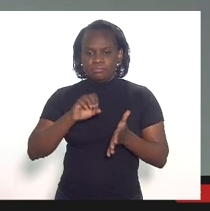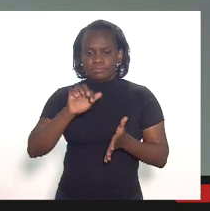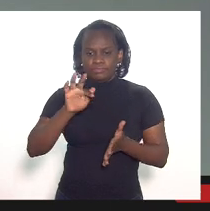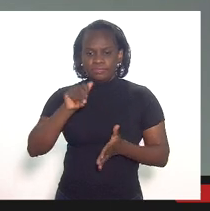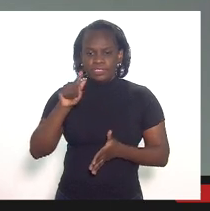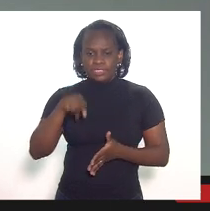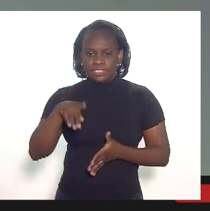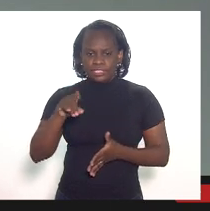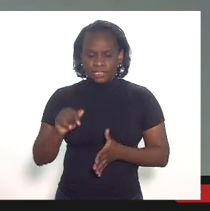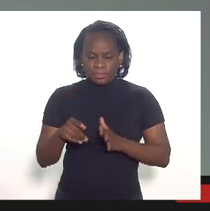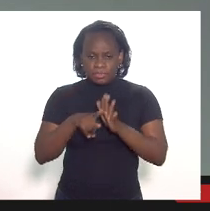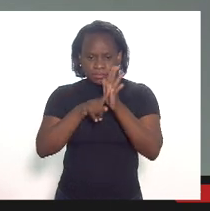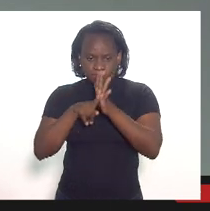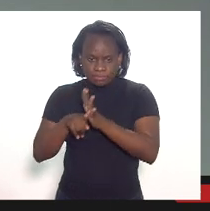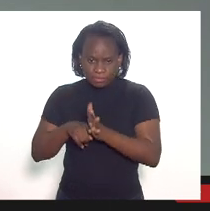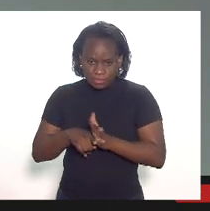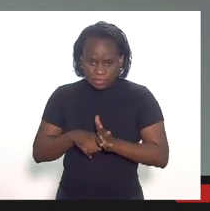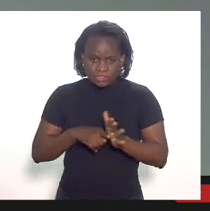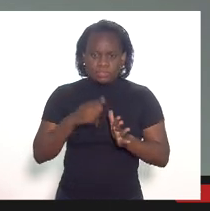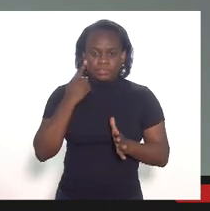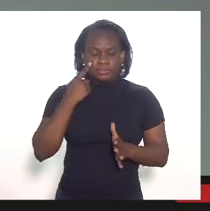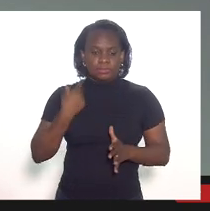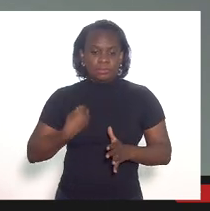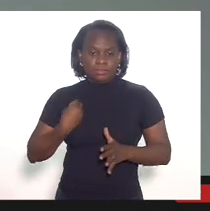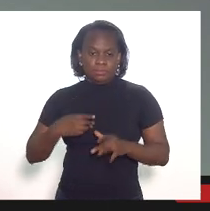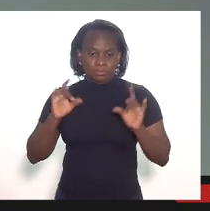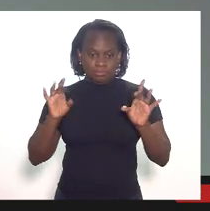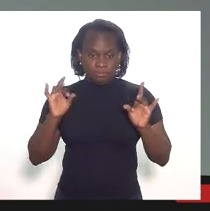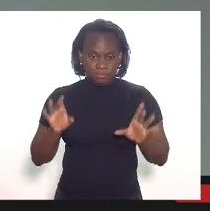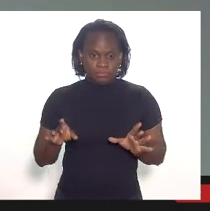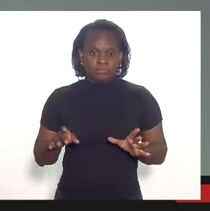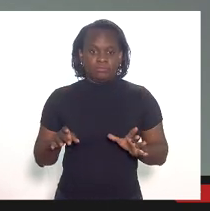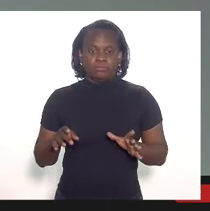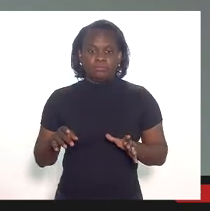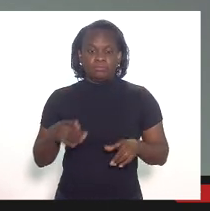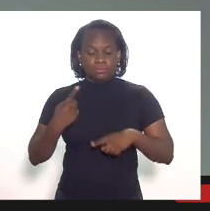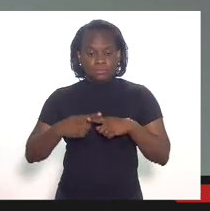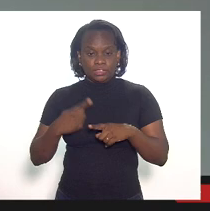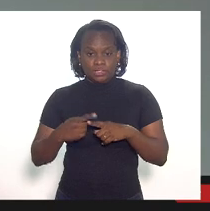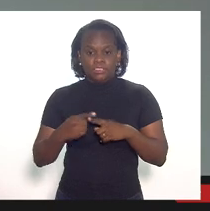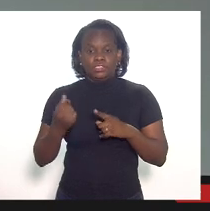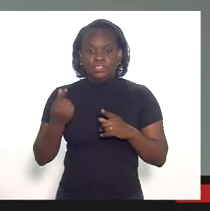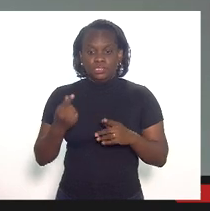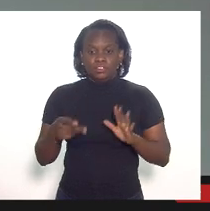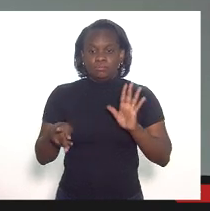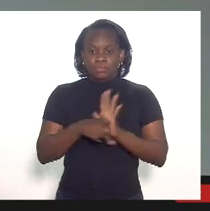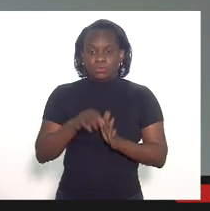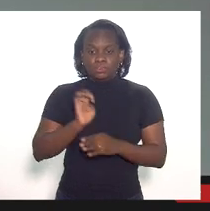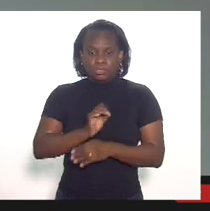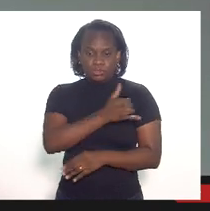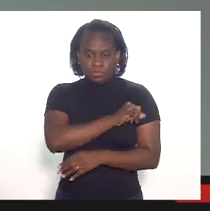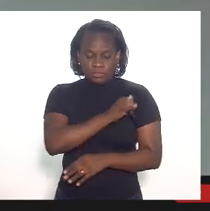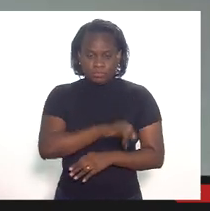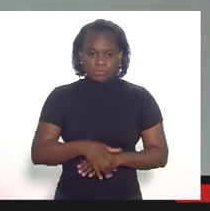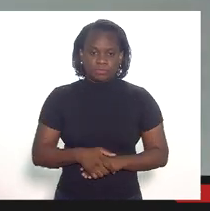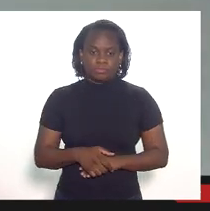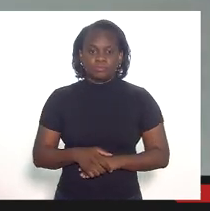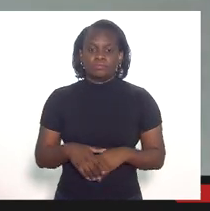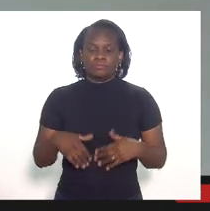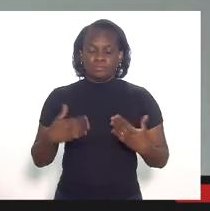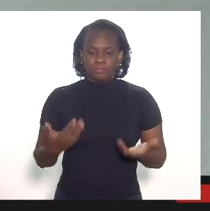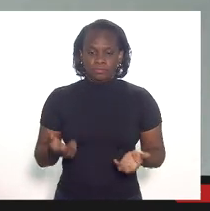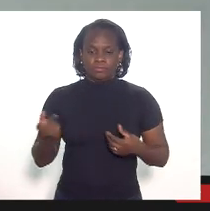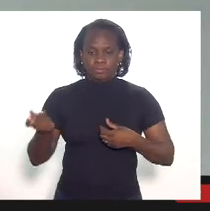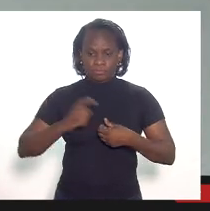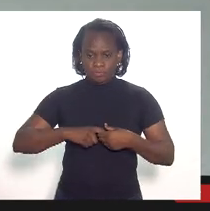as participações especiais por serem receitas originárias do Estado do Rio de Janeiro. Então, vou voltar